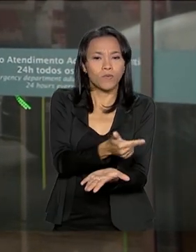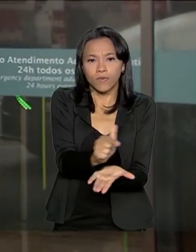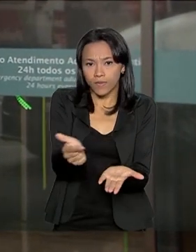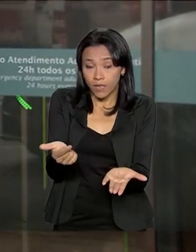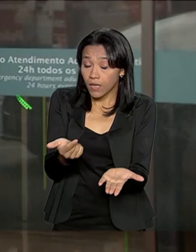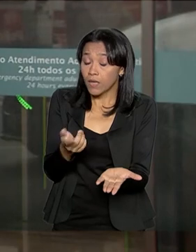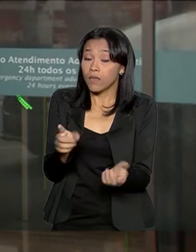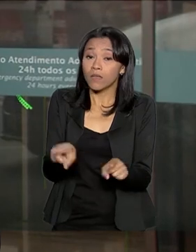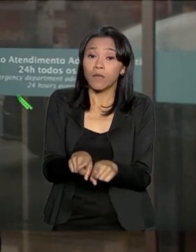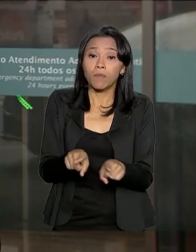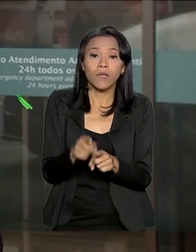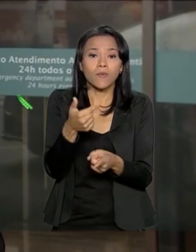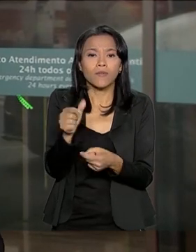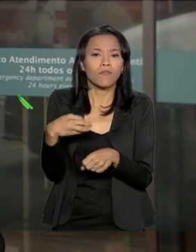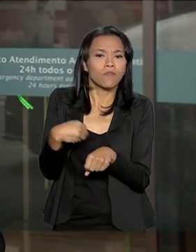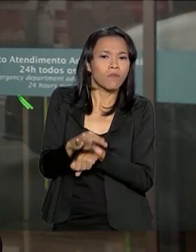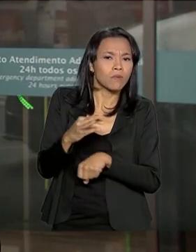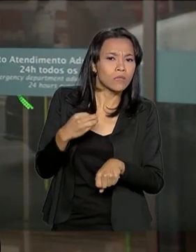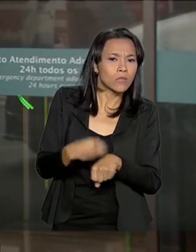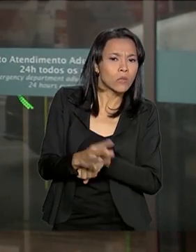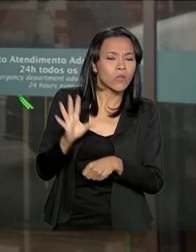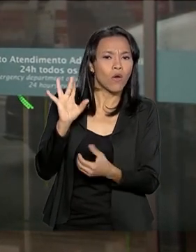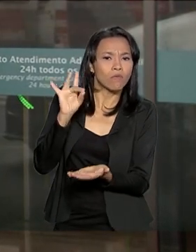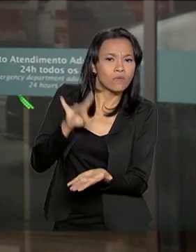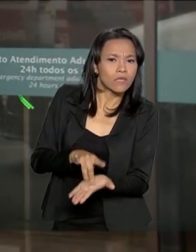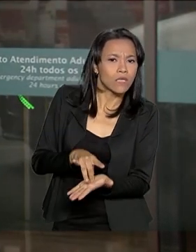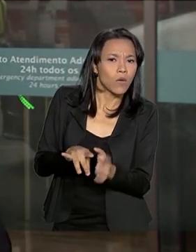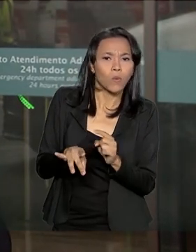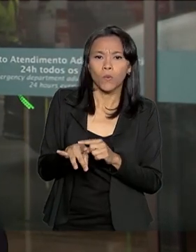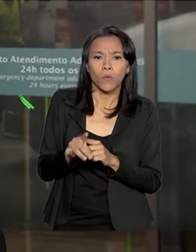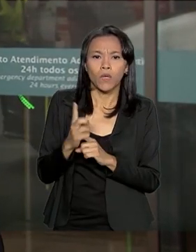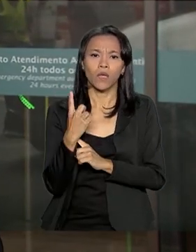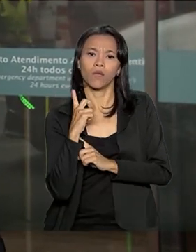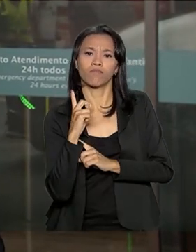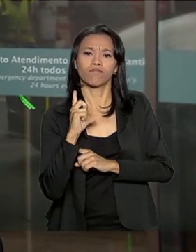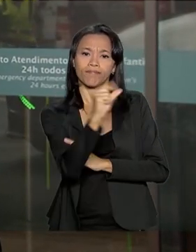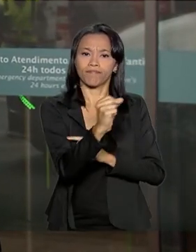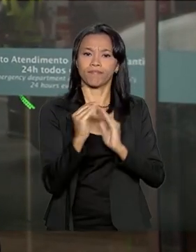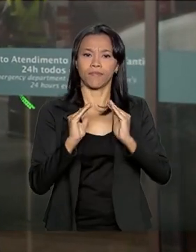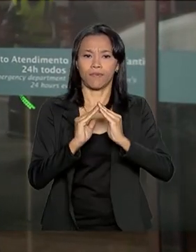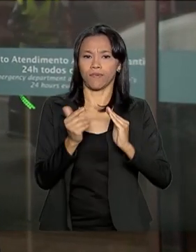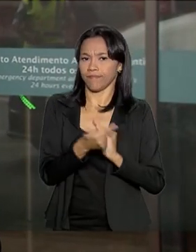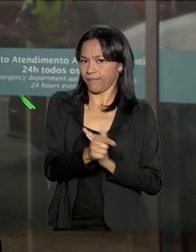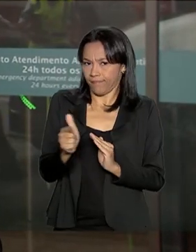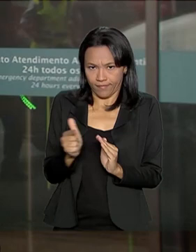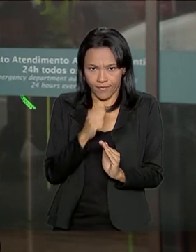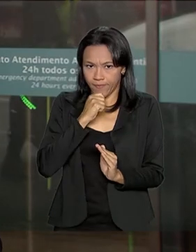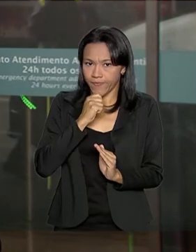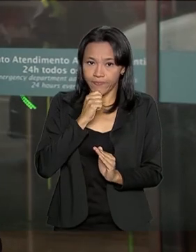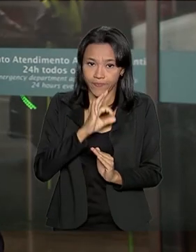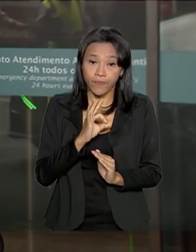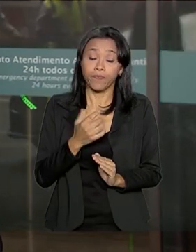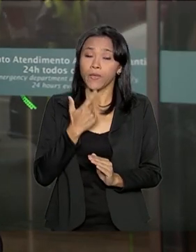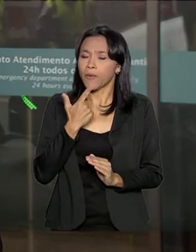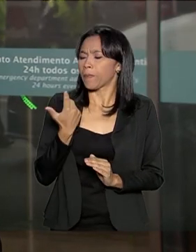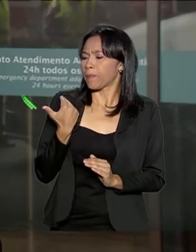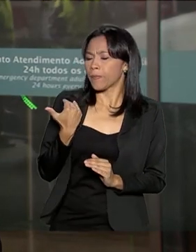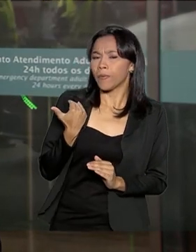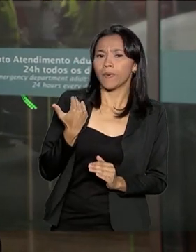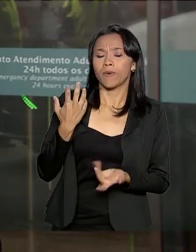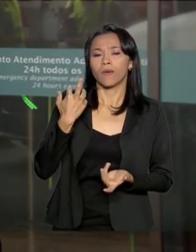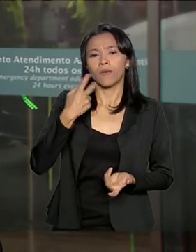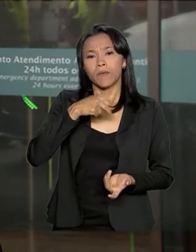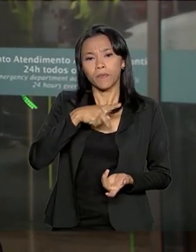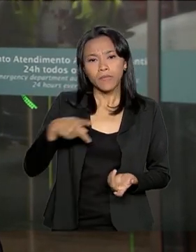há nenhuma informação oficial em relação à alta do presidente da República. Agora há pouco, o presidente